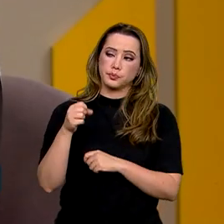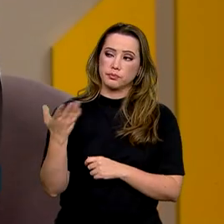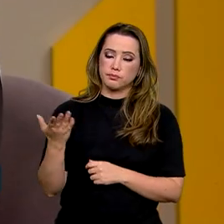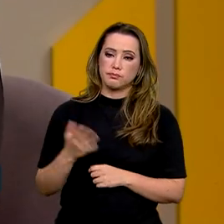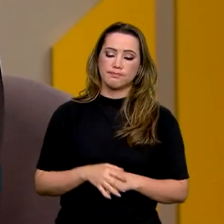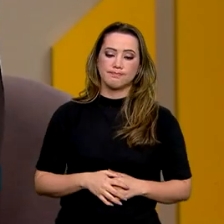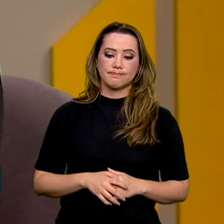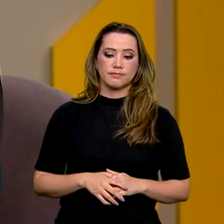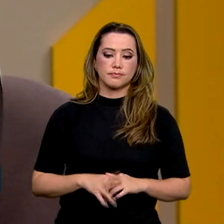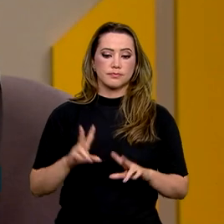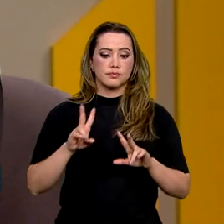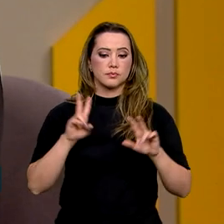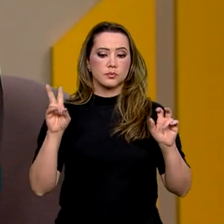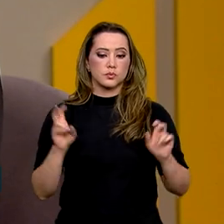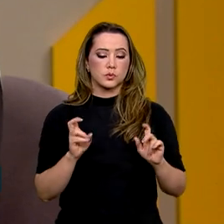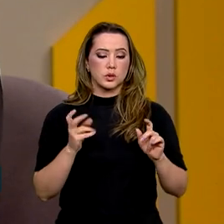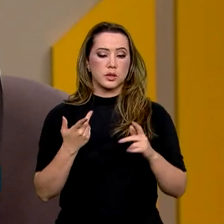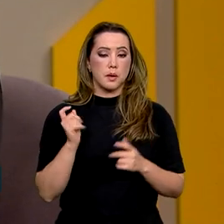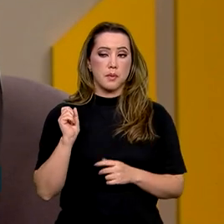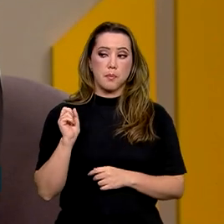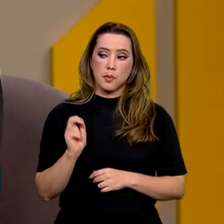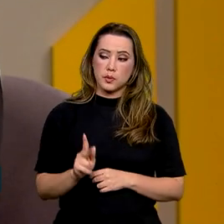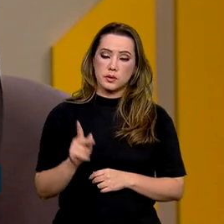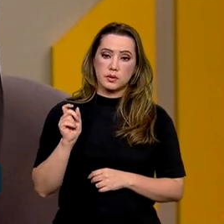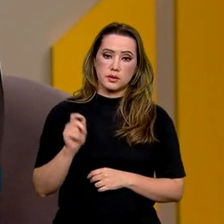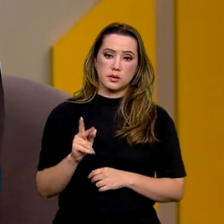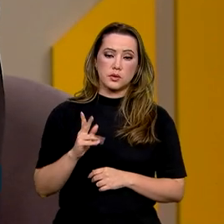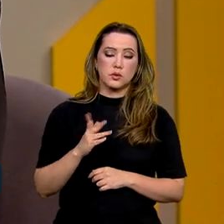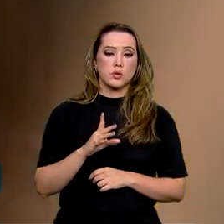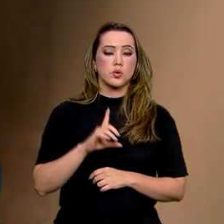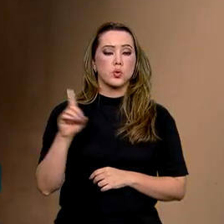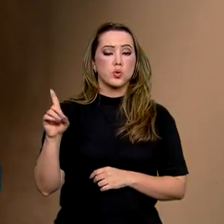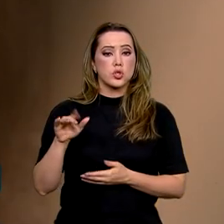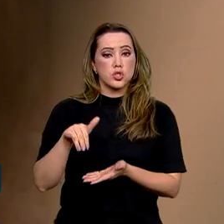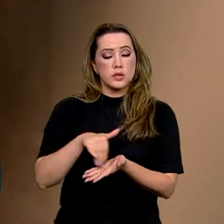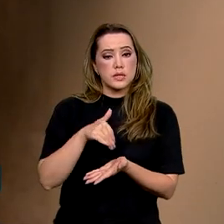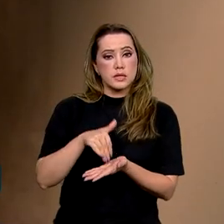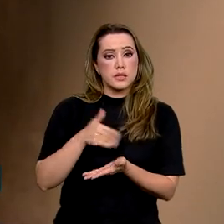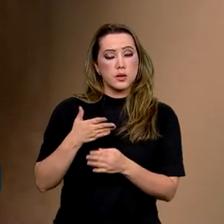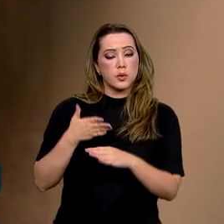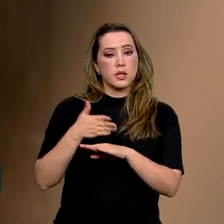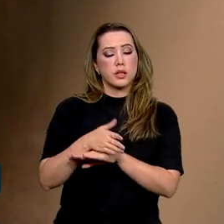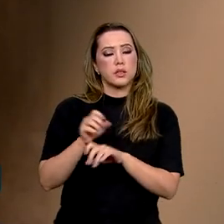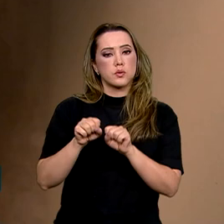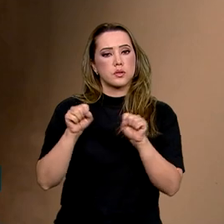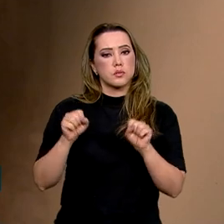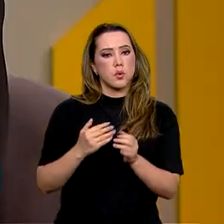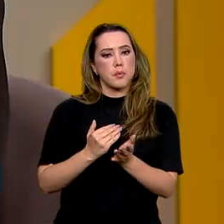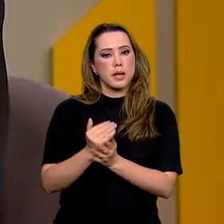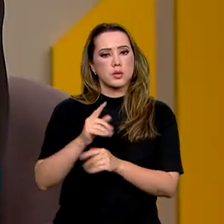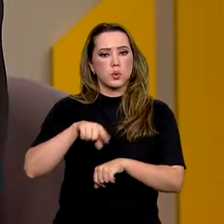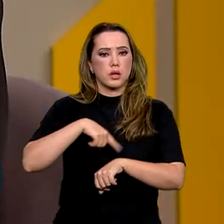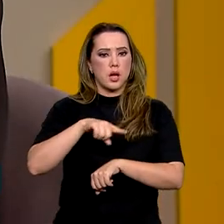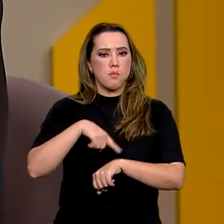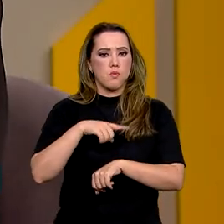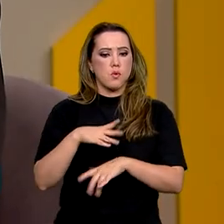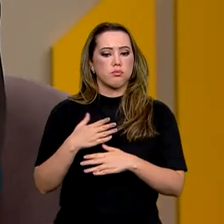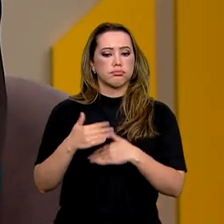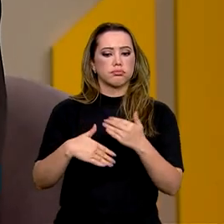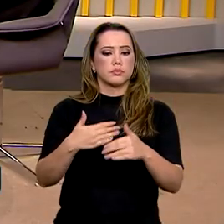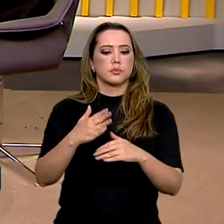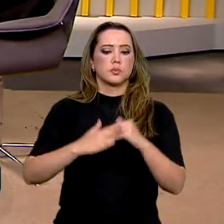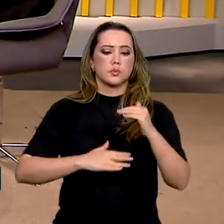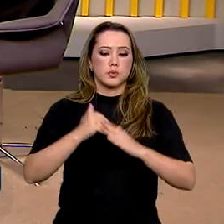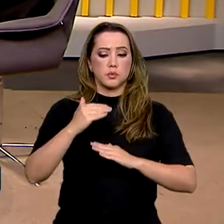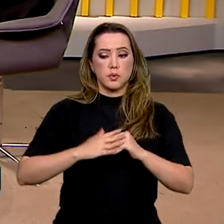Secretária, no que se refere à aposentadoria, é a partir da data de registro no sistema que passa a contar o tempo para o pescador profissional?